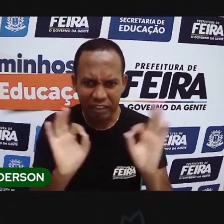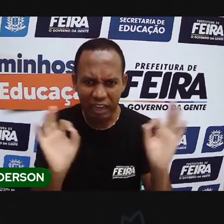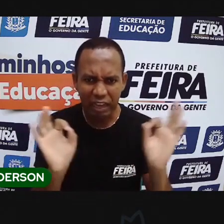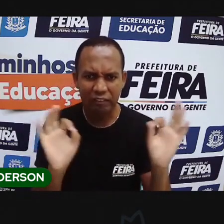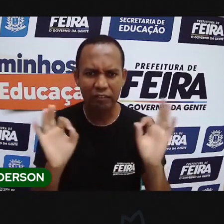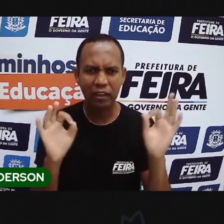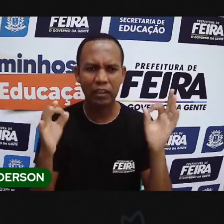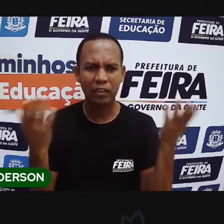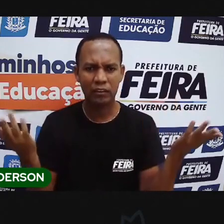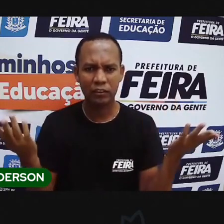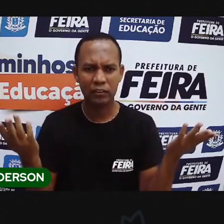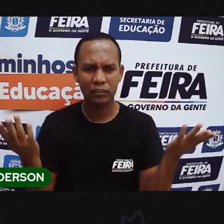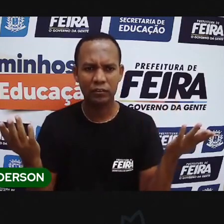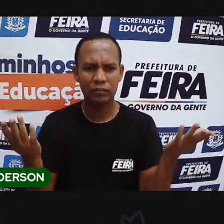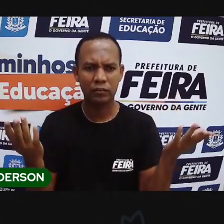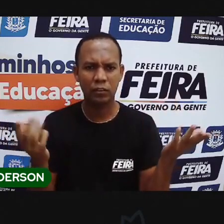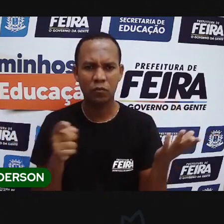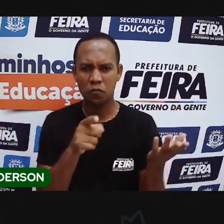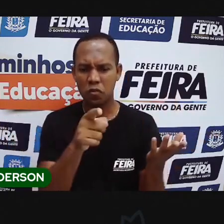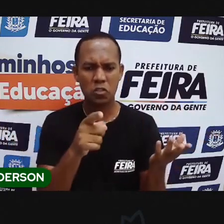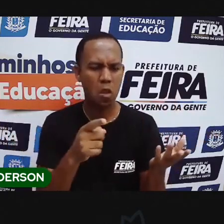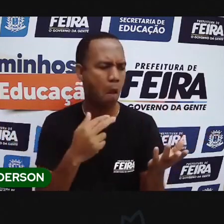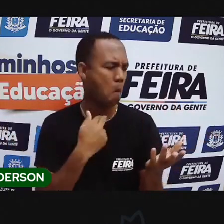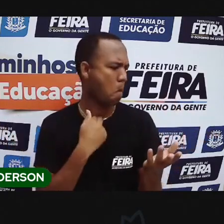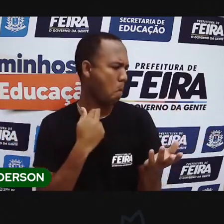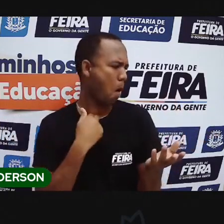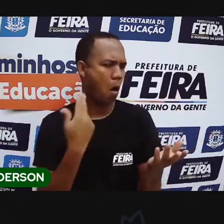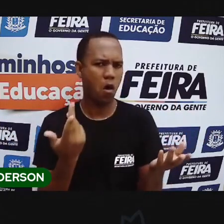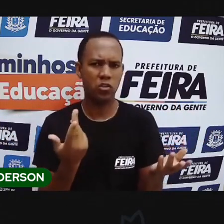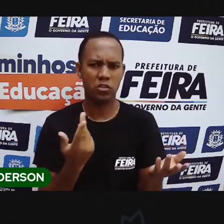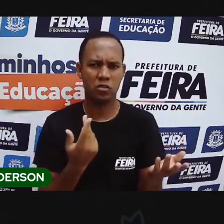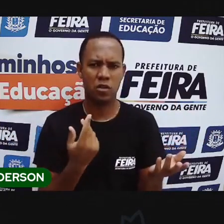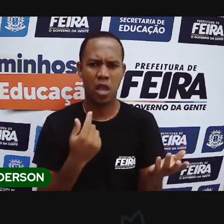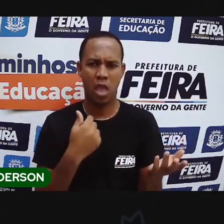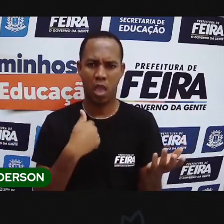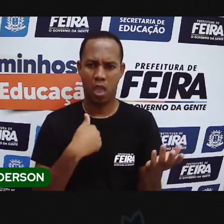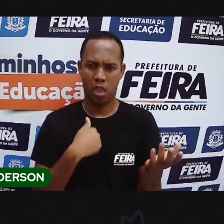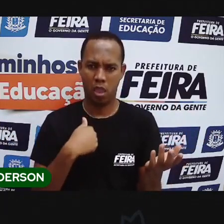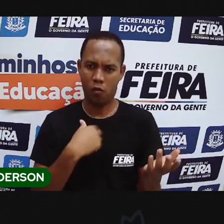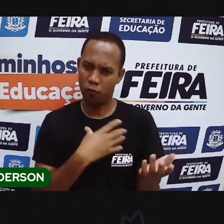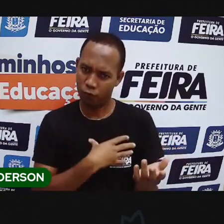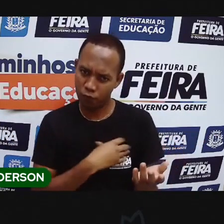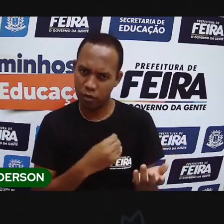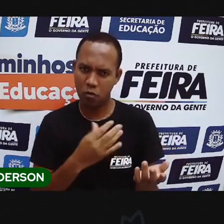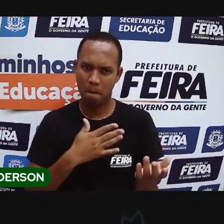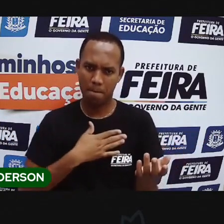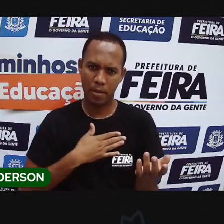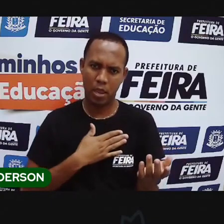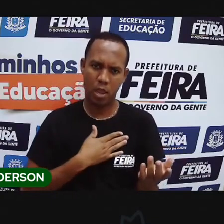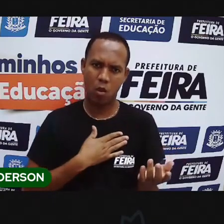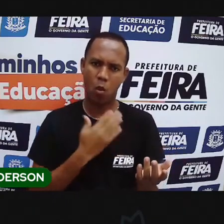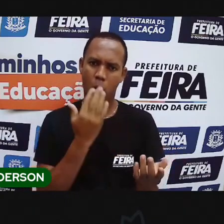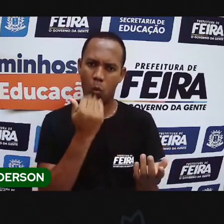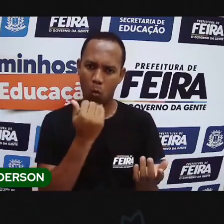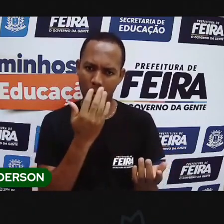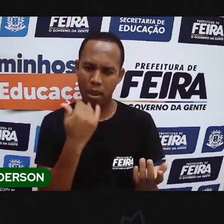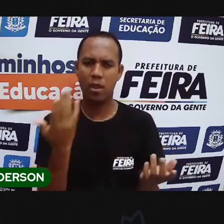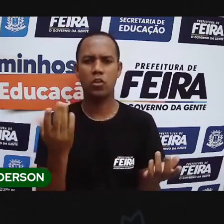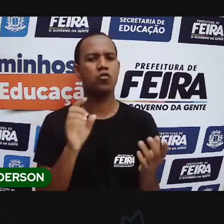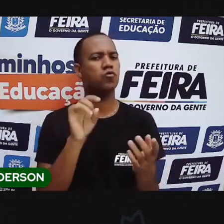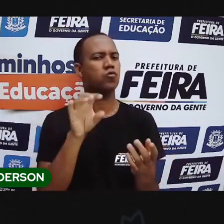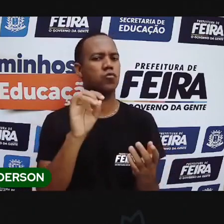todos estavam muito ocupados, somente eu e meus pintinhos iremos comer. E foi assim.